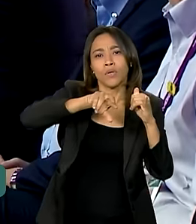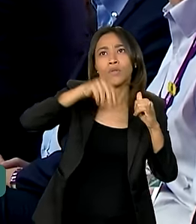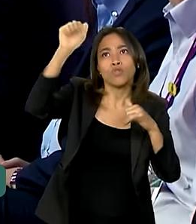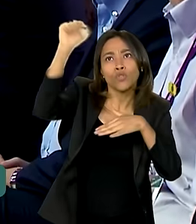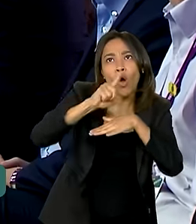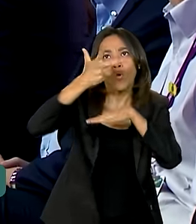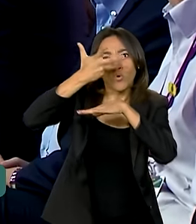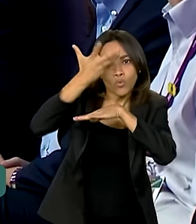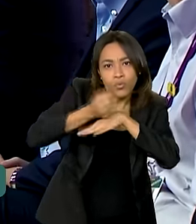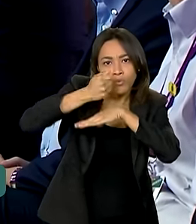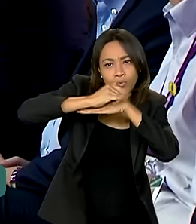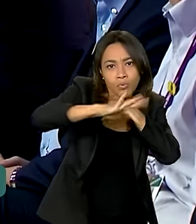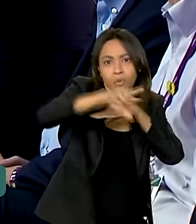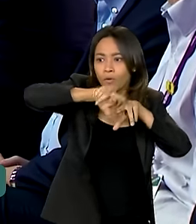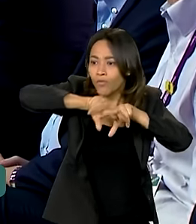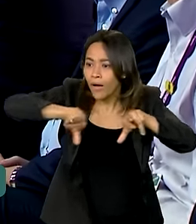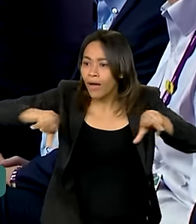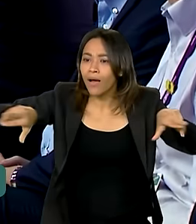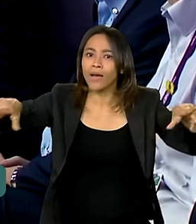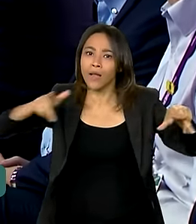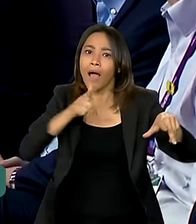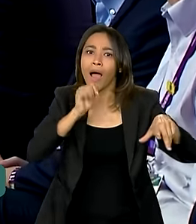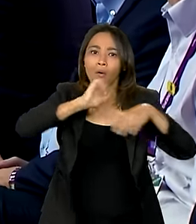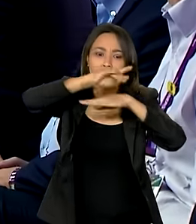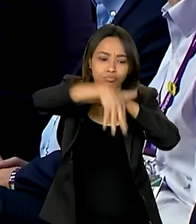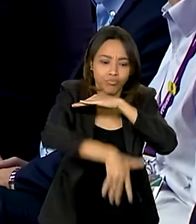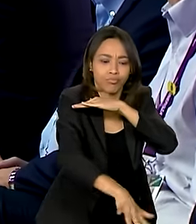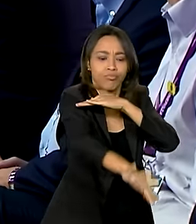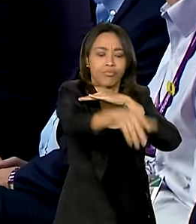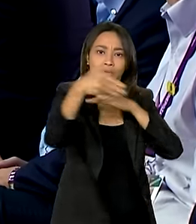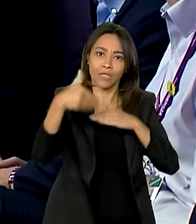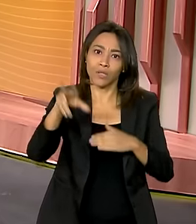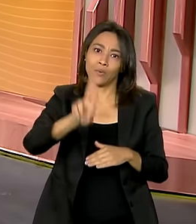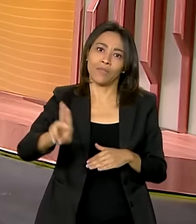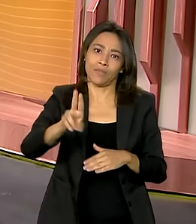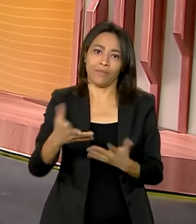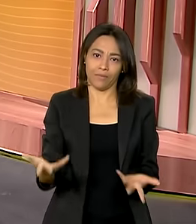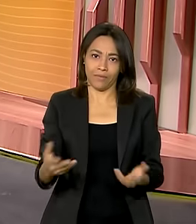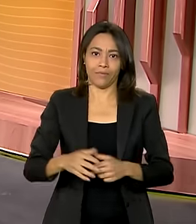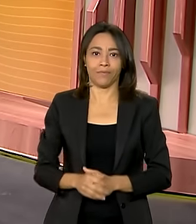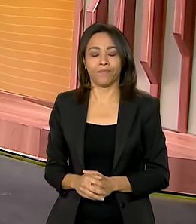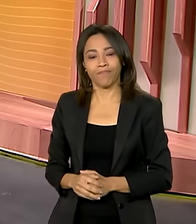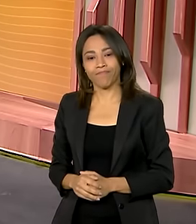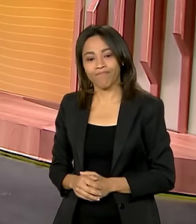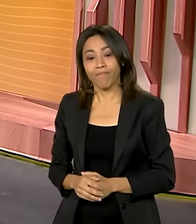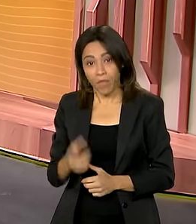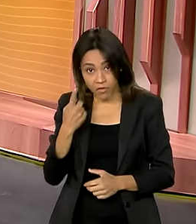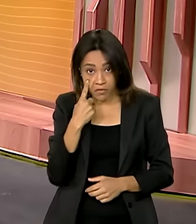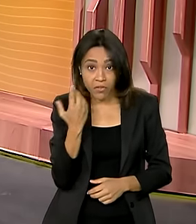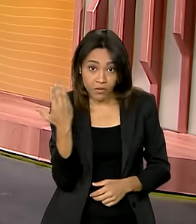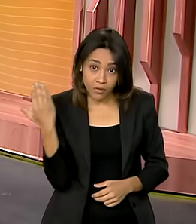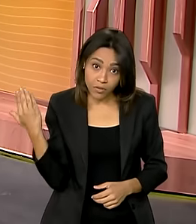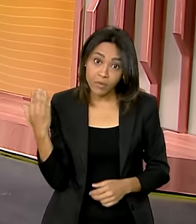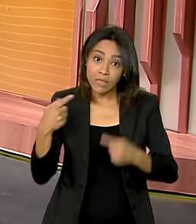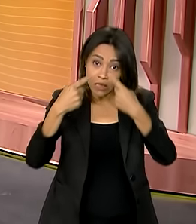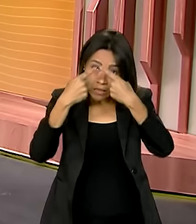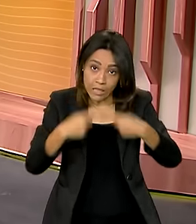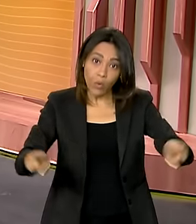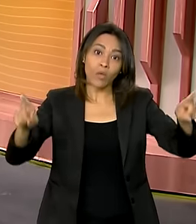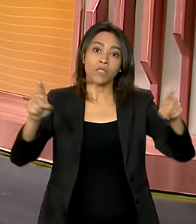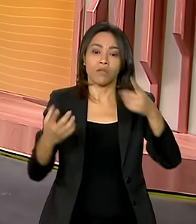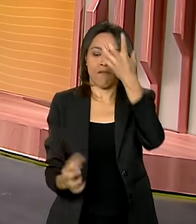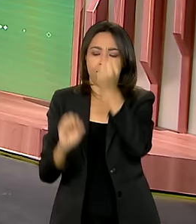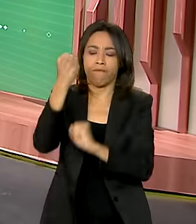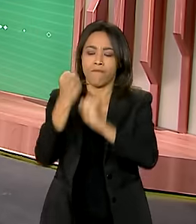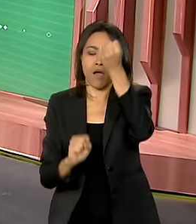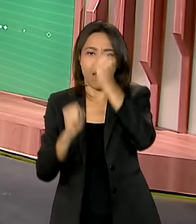55% da nossa energia de combustível renovável. Pois é, você viu essa inauguração da fábrica